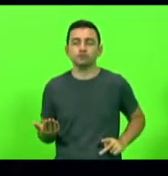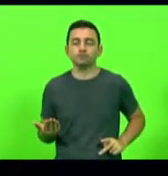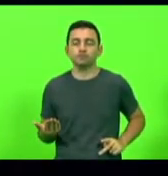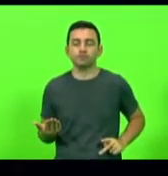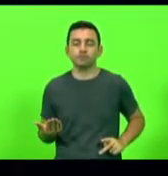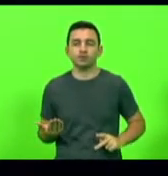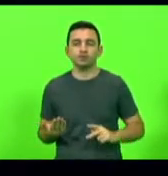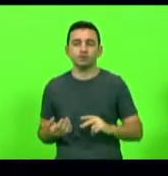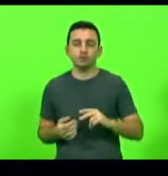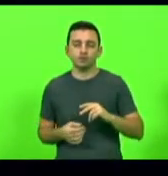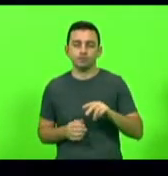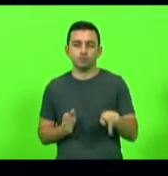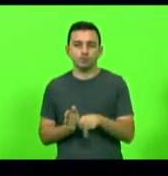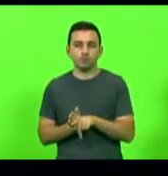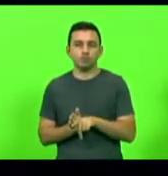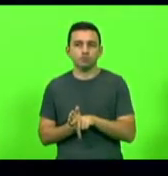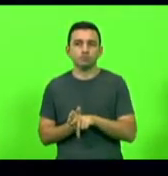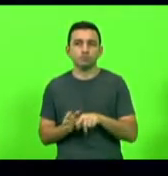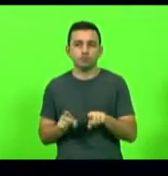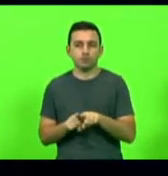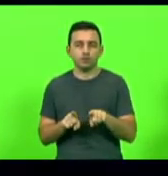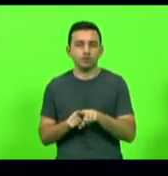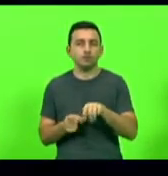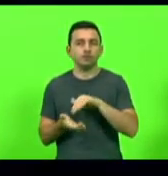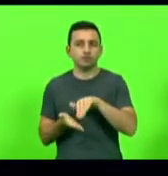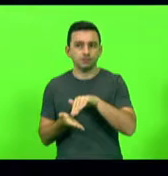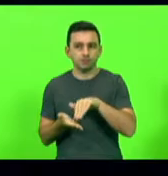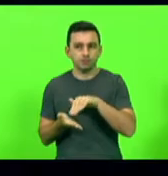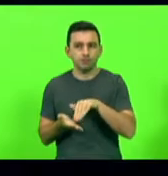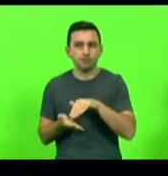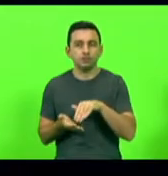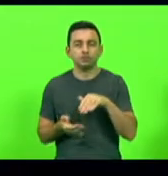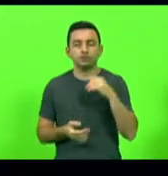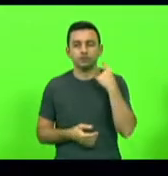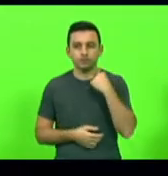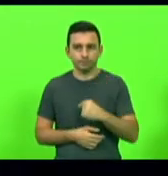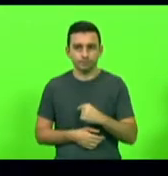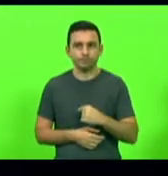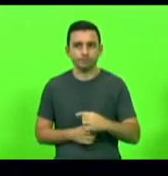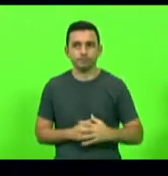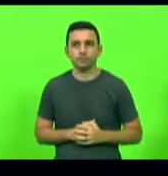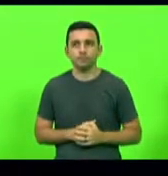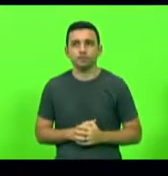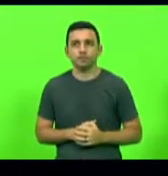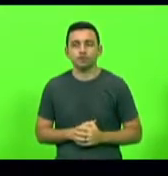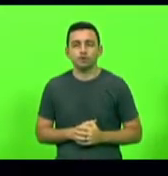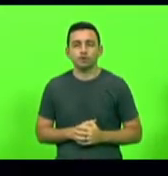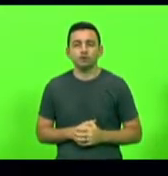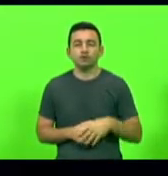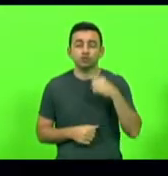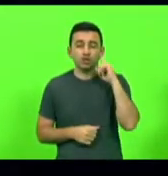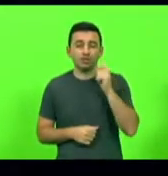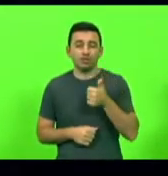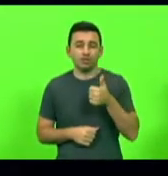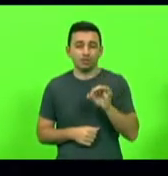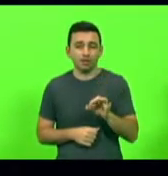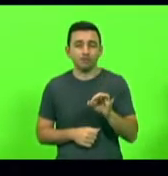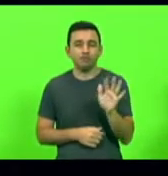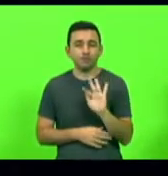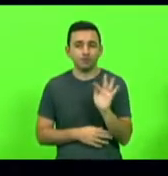secretaria, deputado Silvio Drevick, ad hoc. Às 9 horas do dia, 10 de fevereiro do ano de